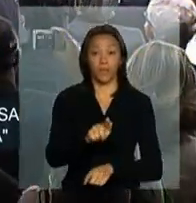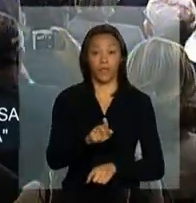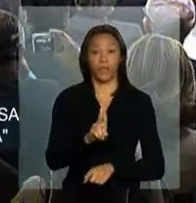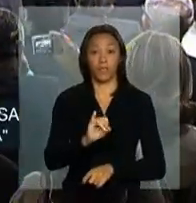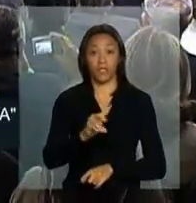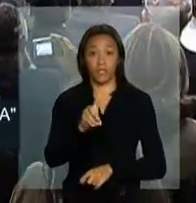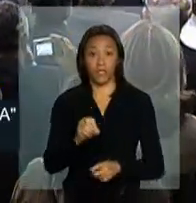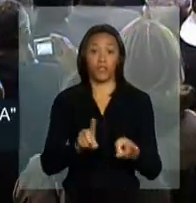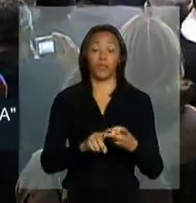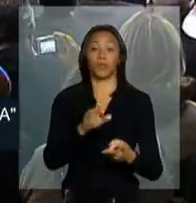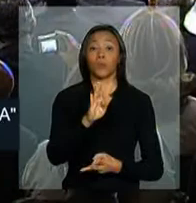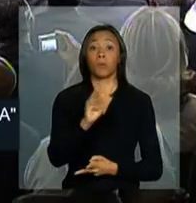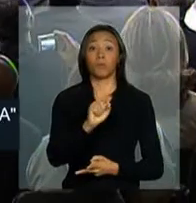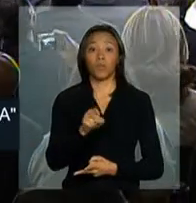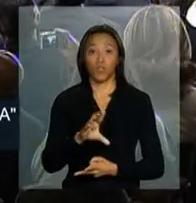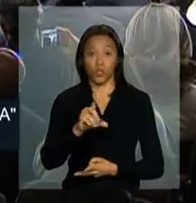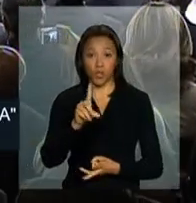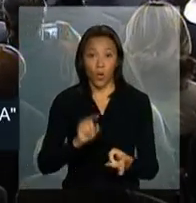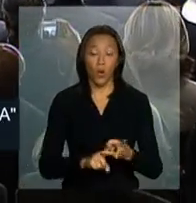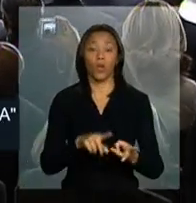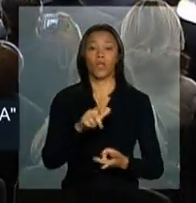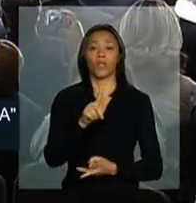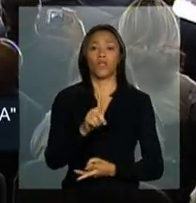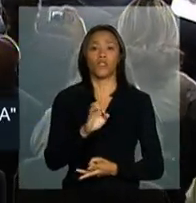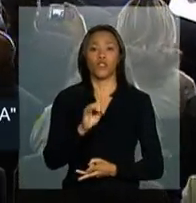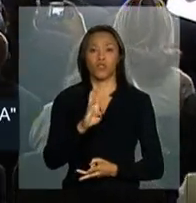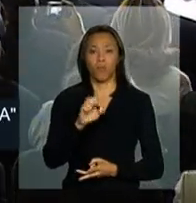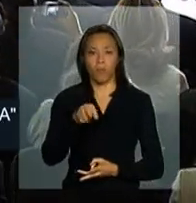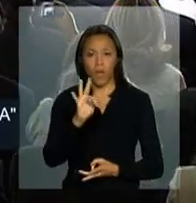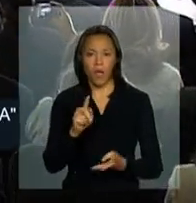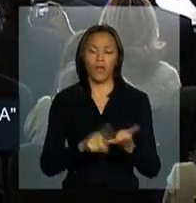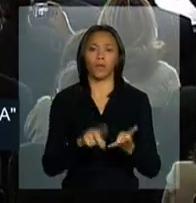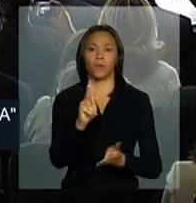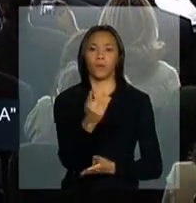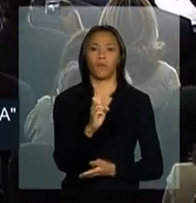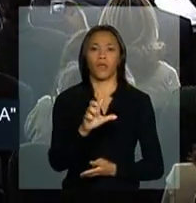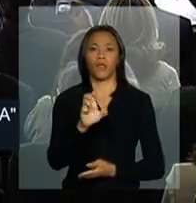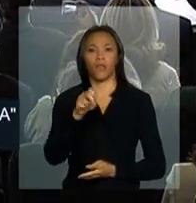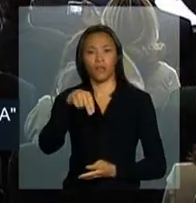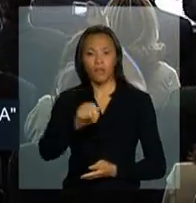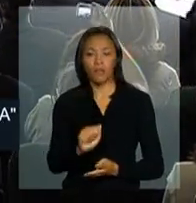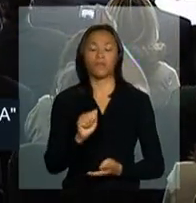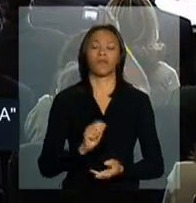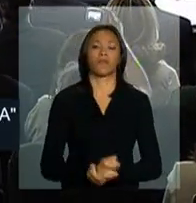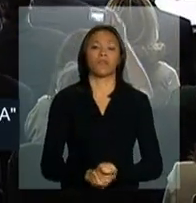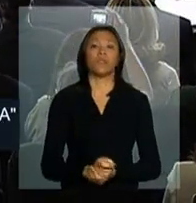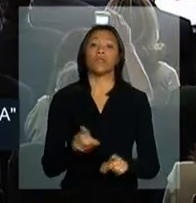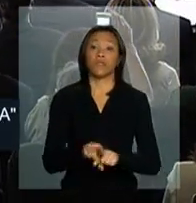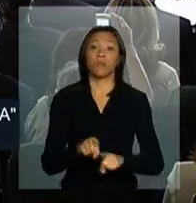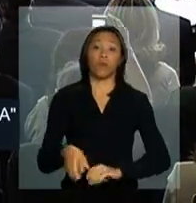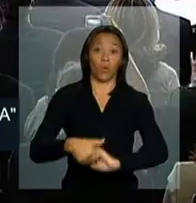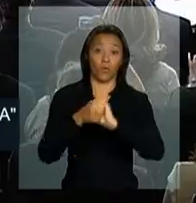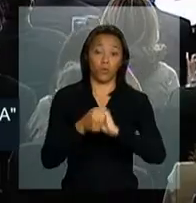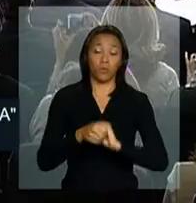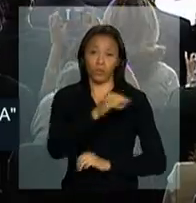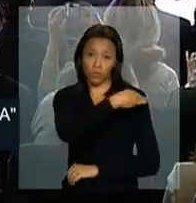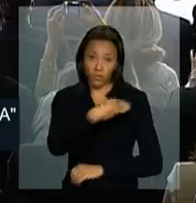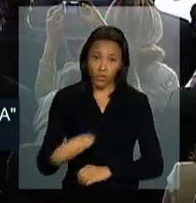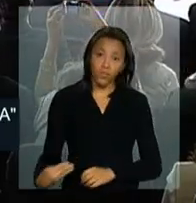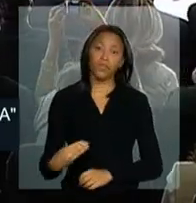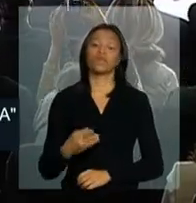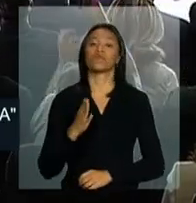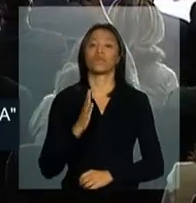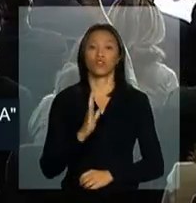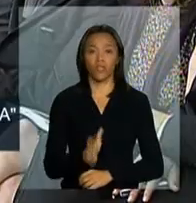o Brizola Neto, Tereza Campelo, Gilberto Carvalho, José Elito e Helena Chagas. Cumprimento os ministros que